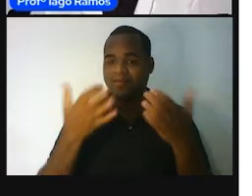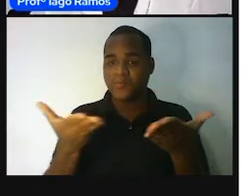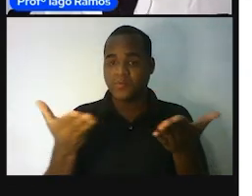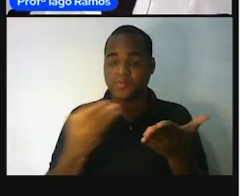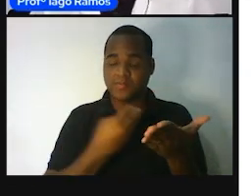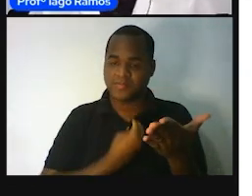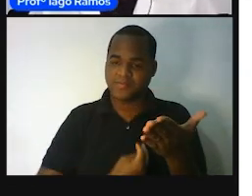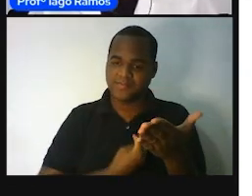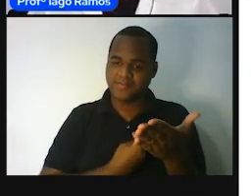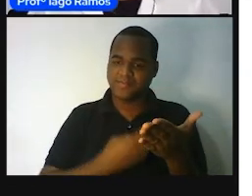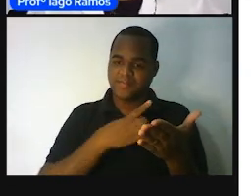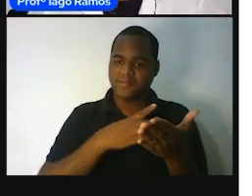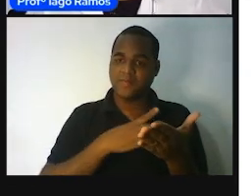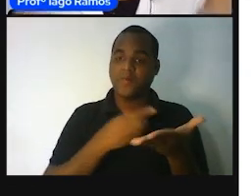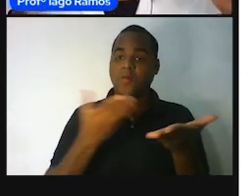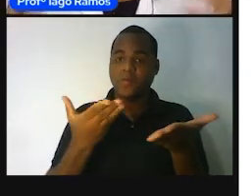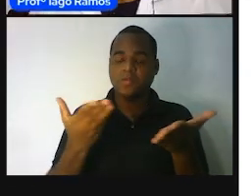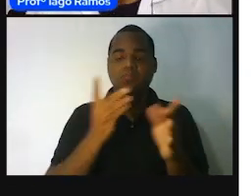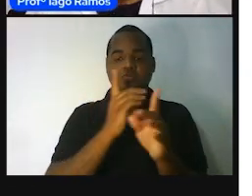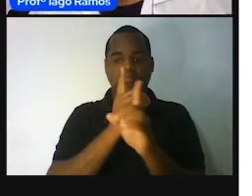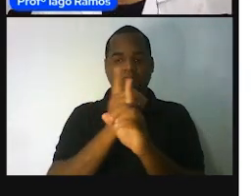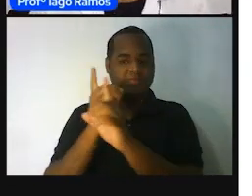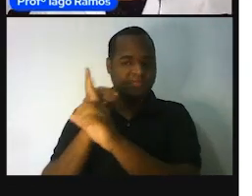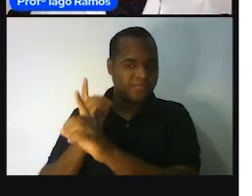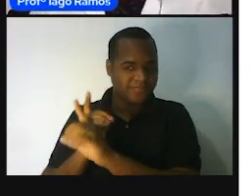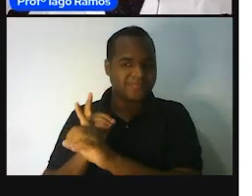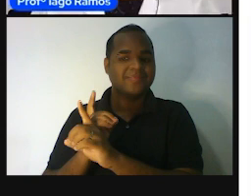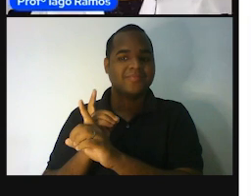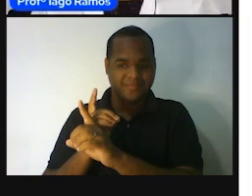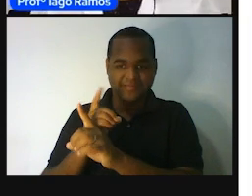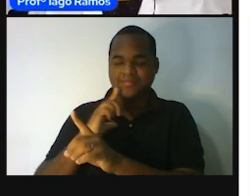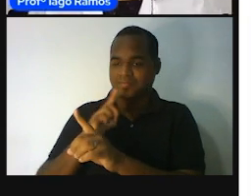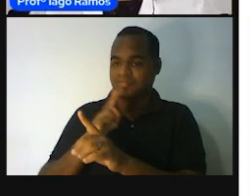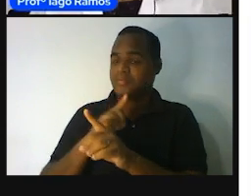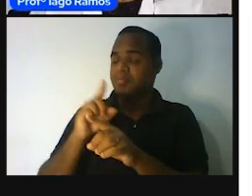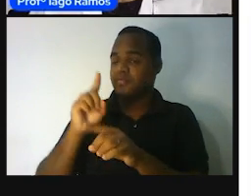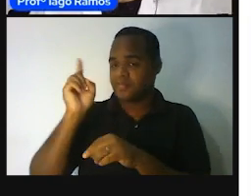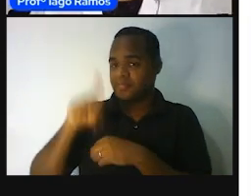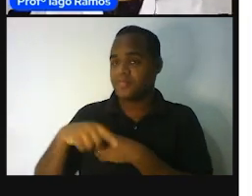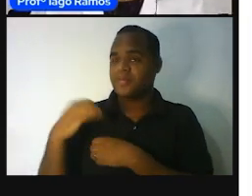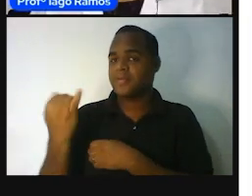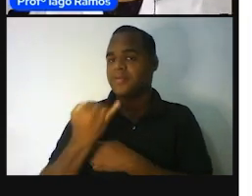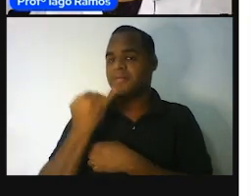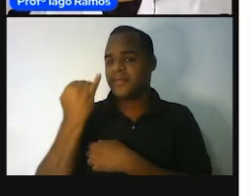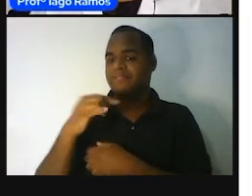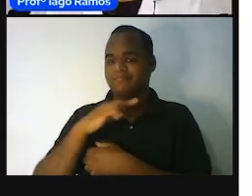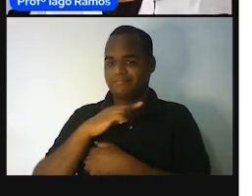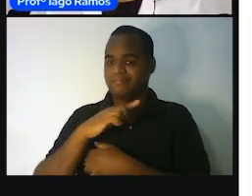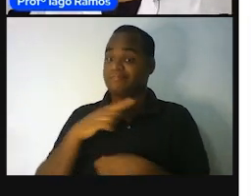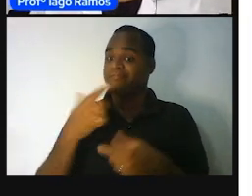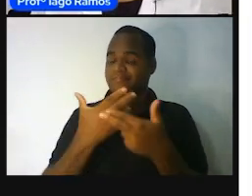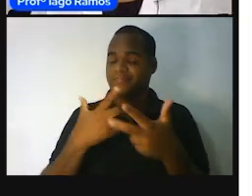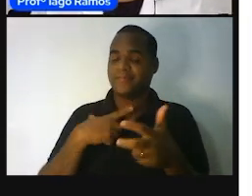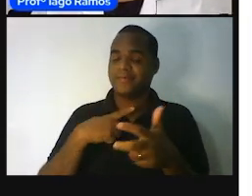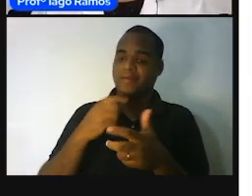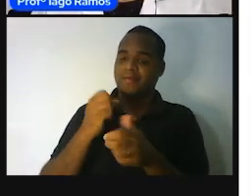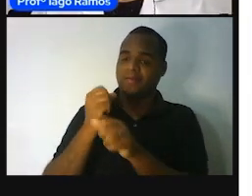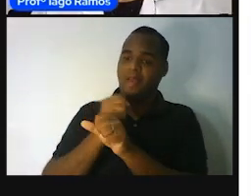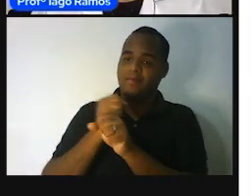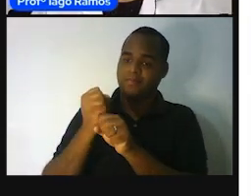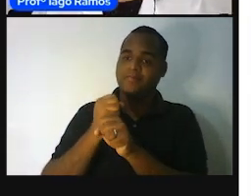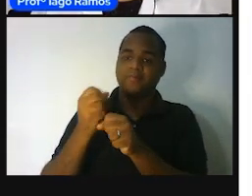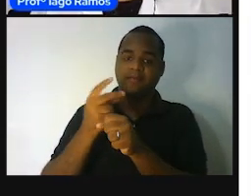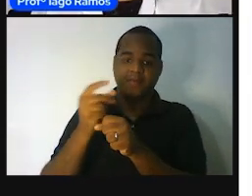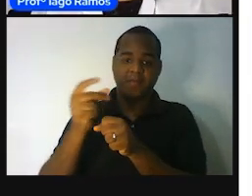é porque essa necessidade, ela surgiu há muito tempo para trás. Costumo dizer